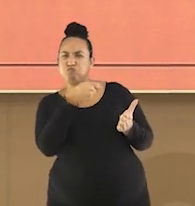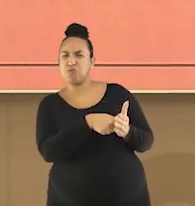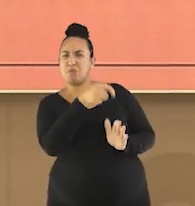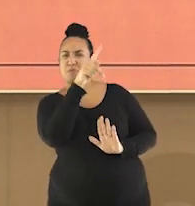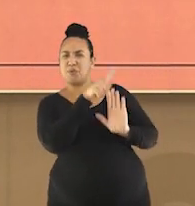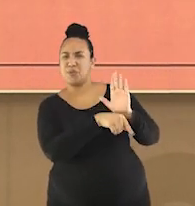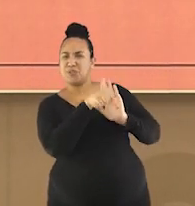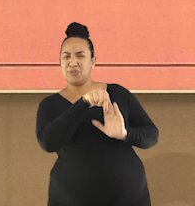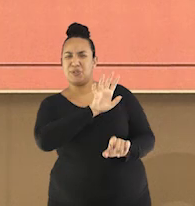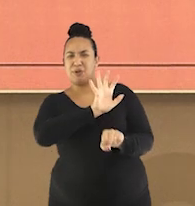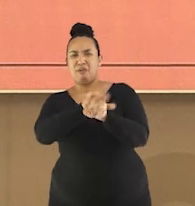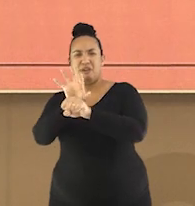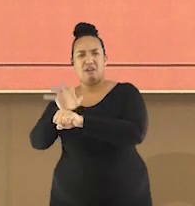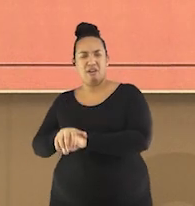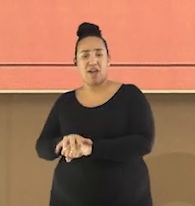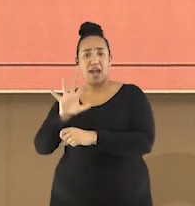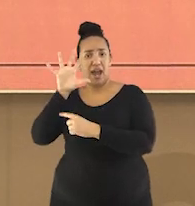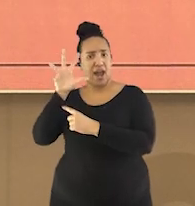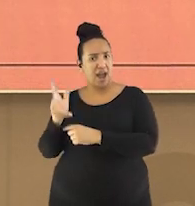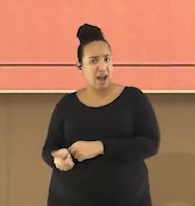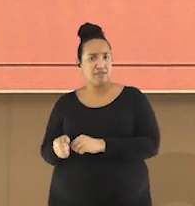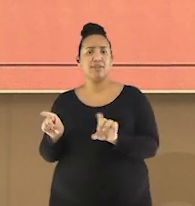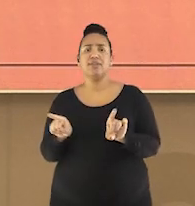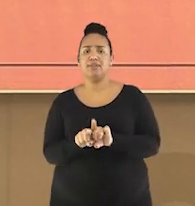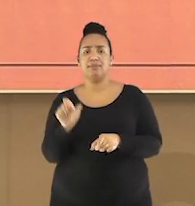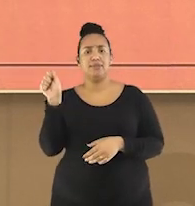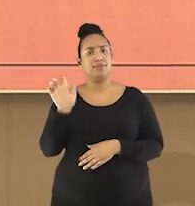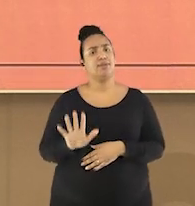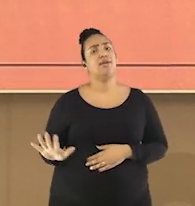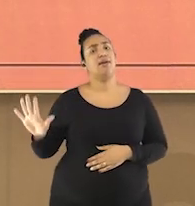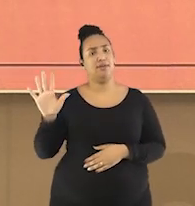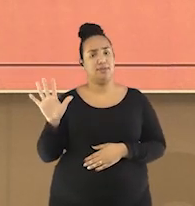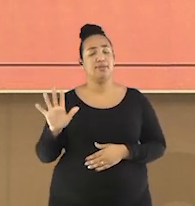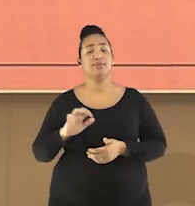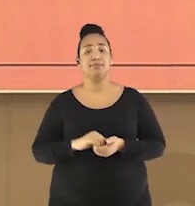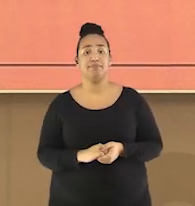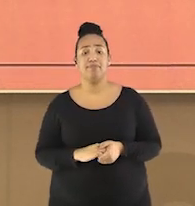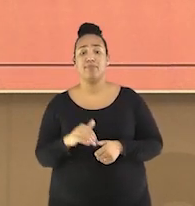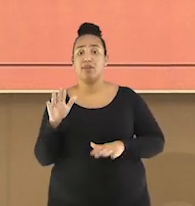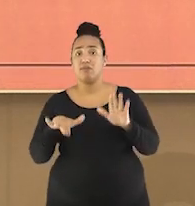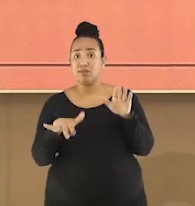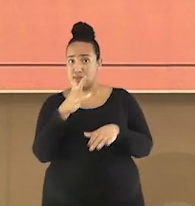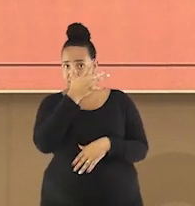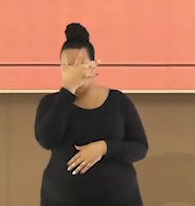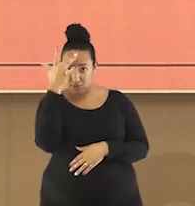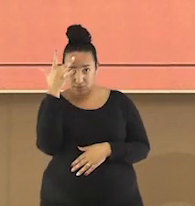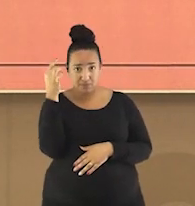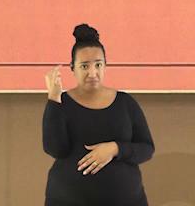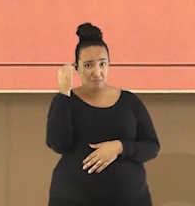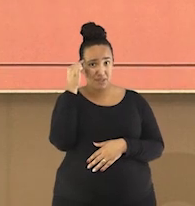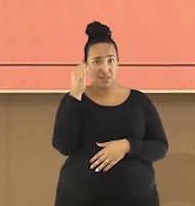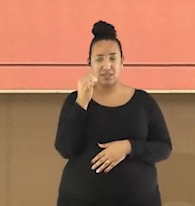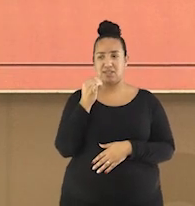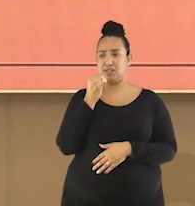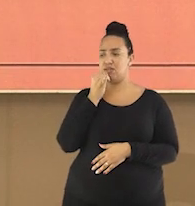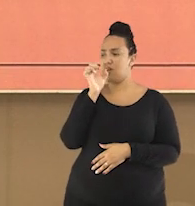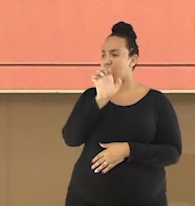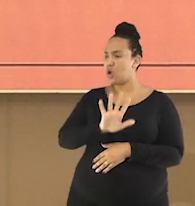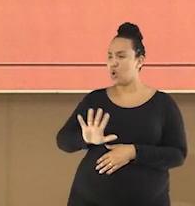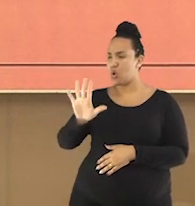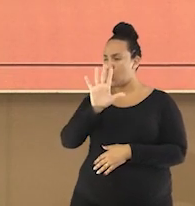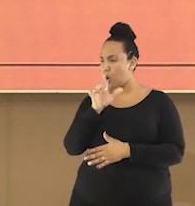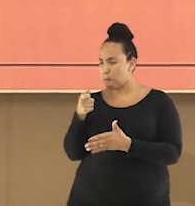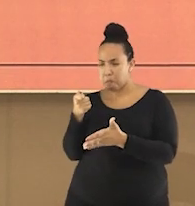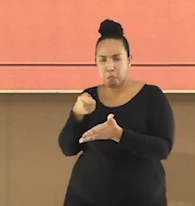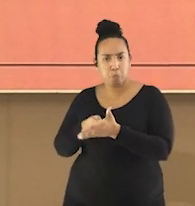neocolonialista, tanto na África quanto na Ásia. Diferente do que muitos pensam, a ocupação europeia encontrou resistência em todo